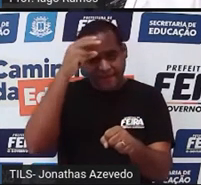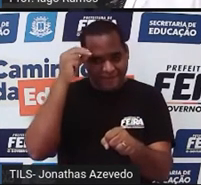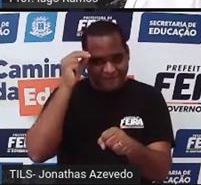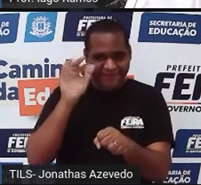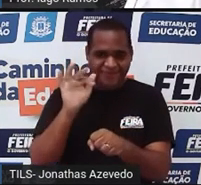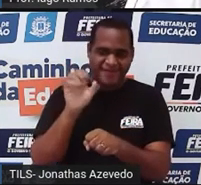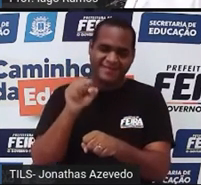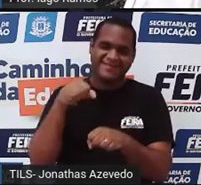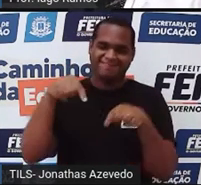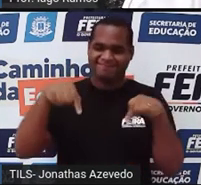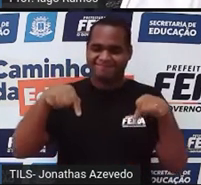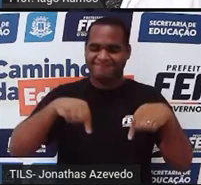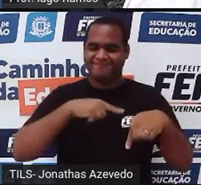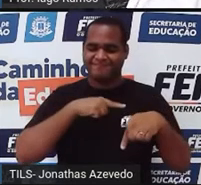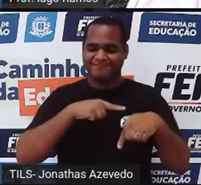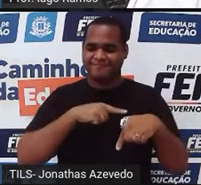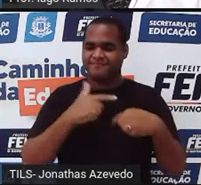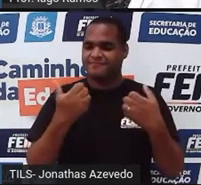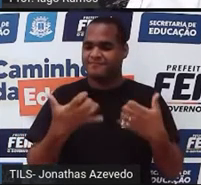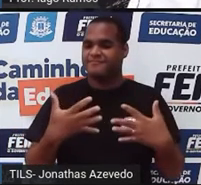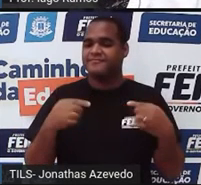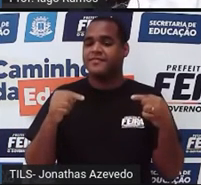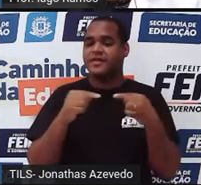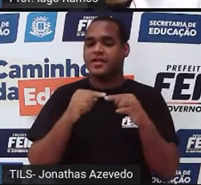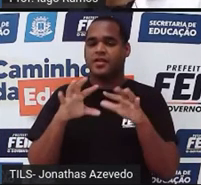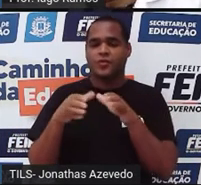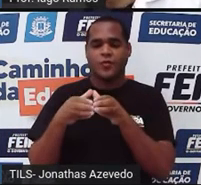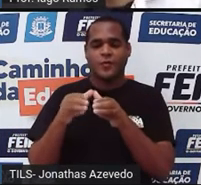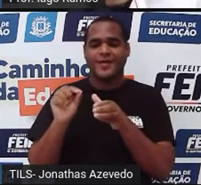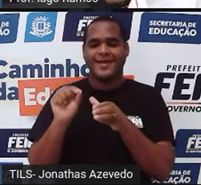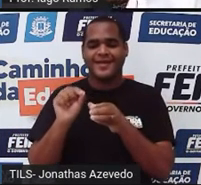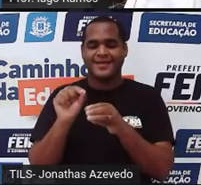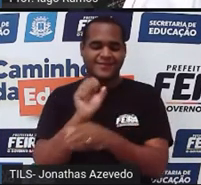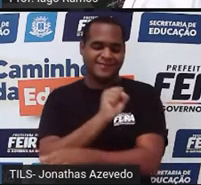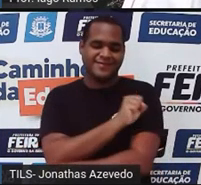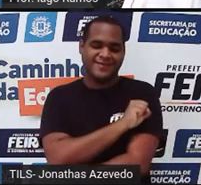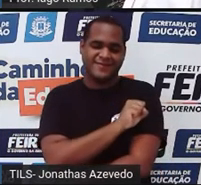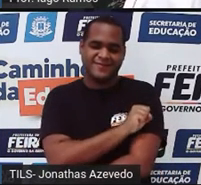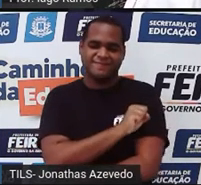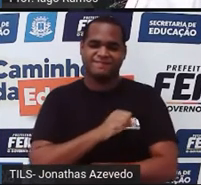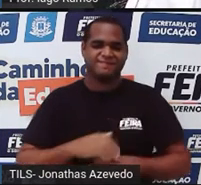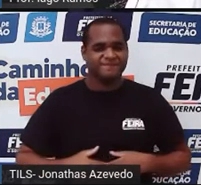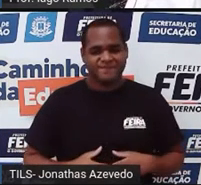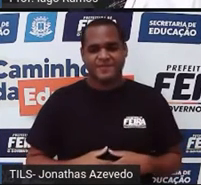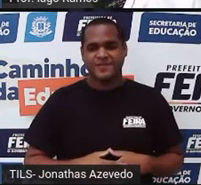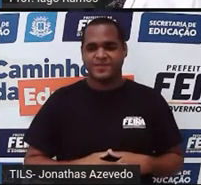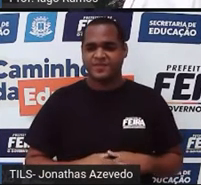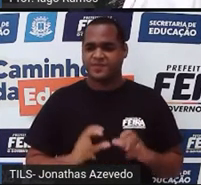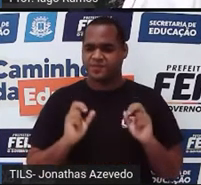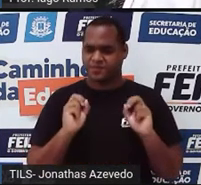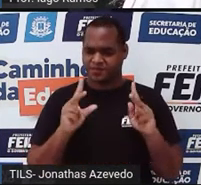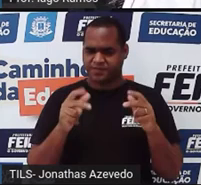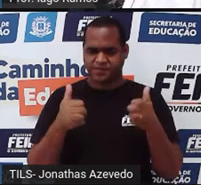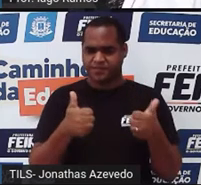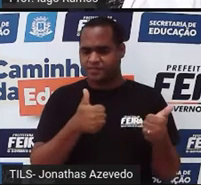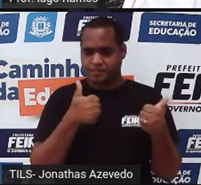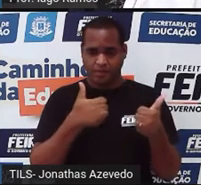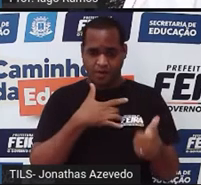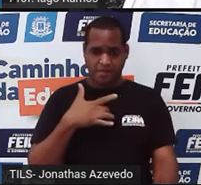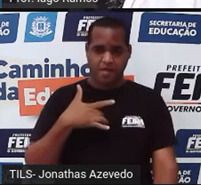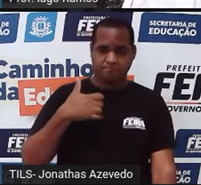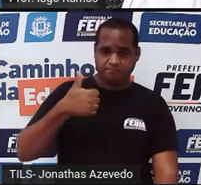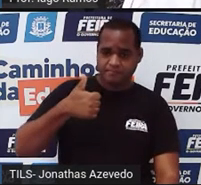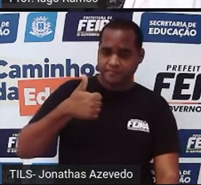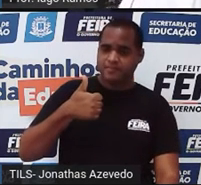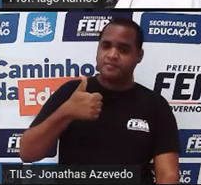Educação aqui em Ferreira de Santana, das turmas de oitavo ano. É isso aí, tá bom? Tudo bem contigo aí do